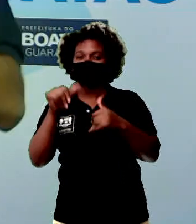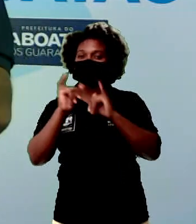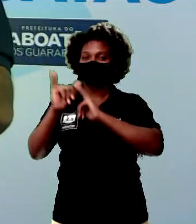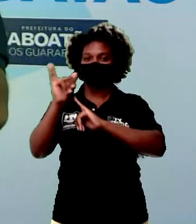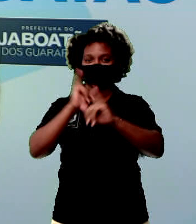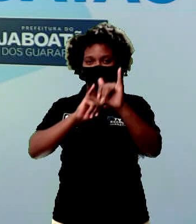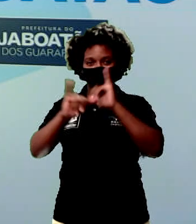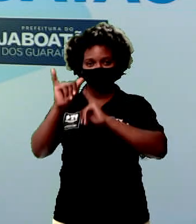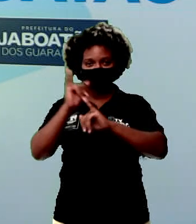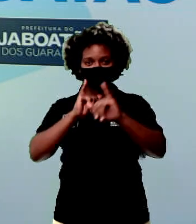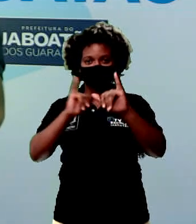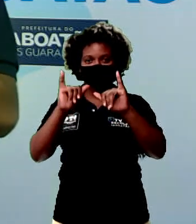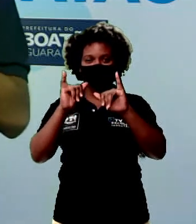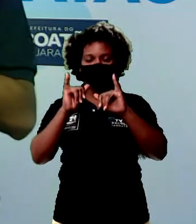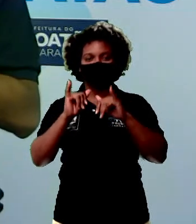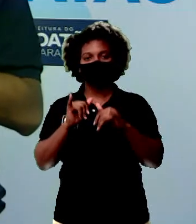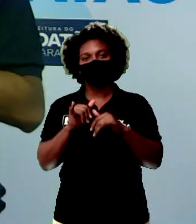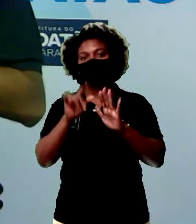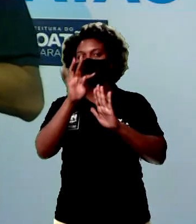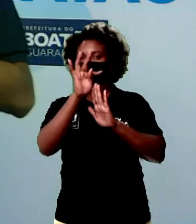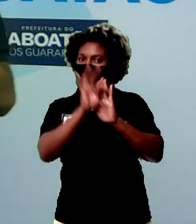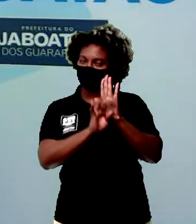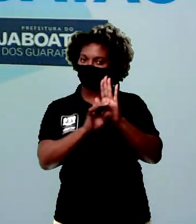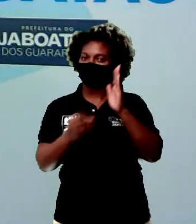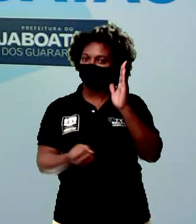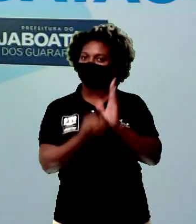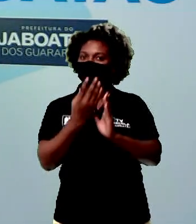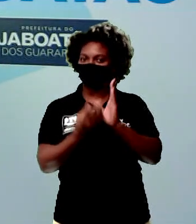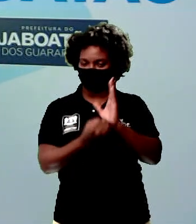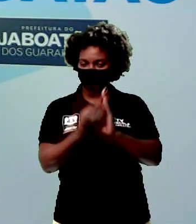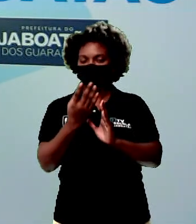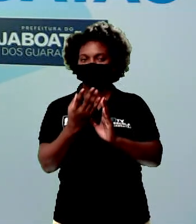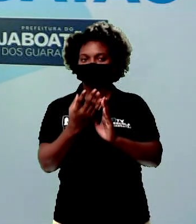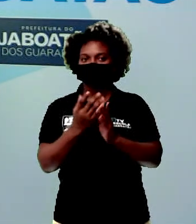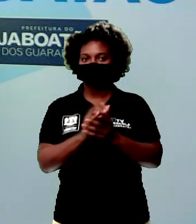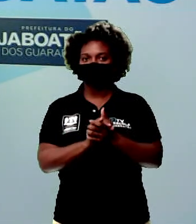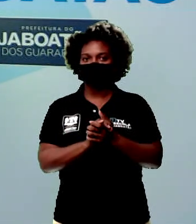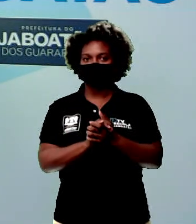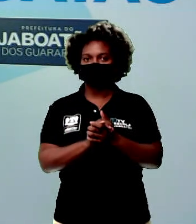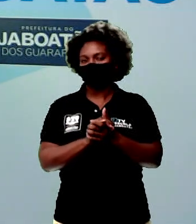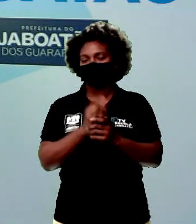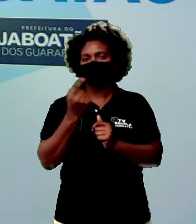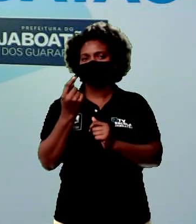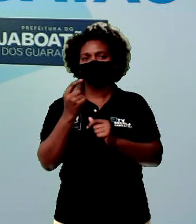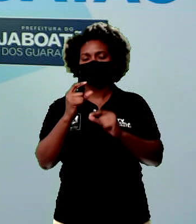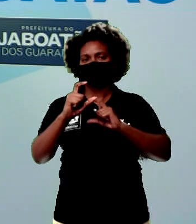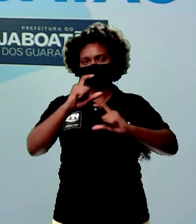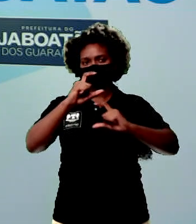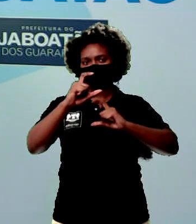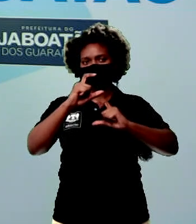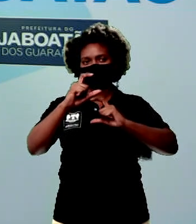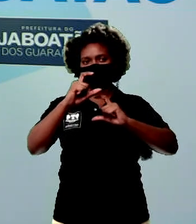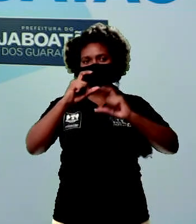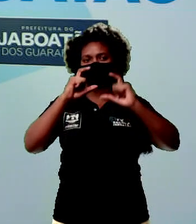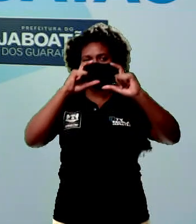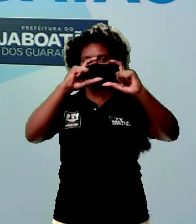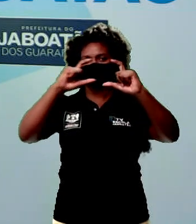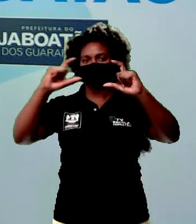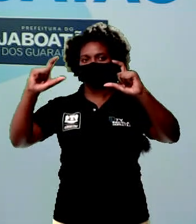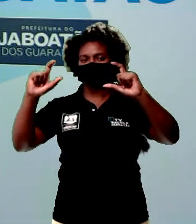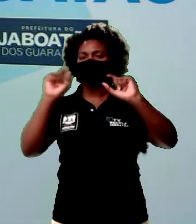passada no texto produzido. Uma tirinha, o que seria? Já ouviram falar?